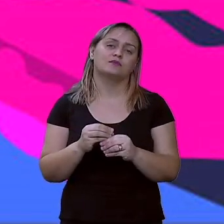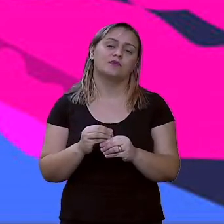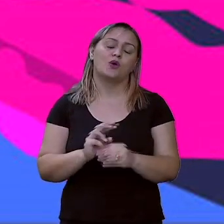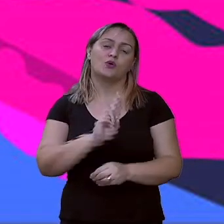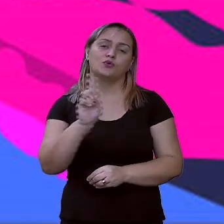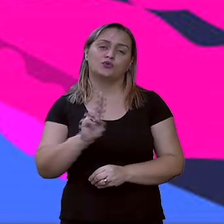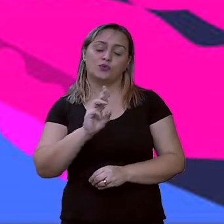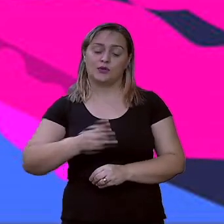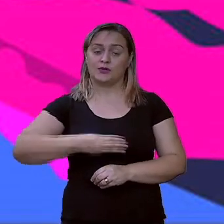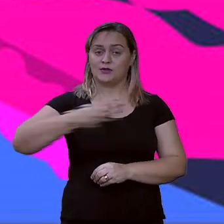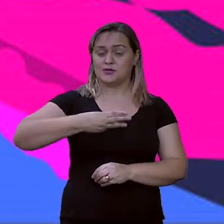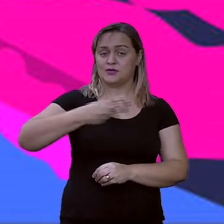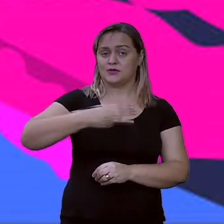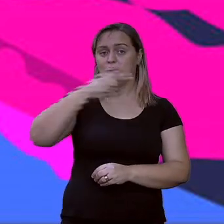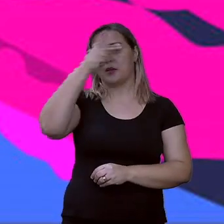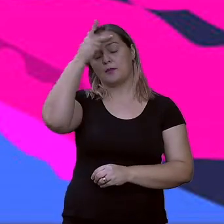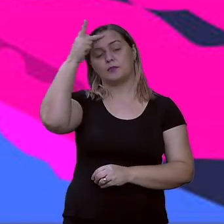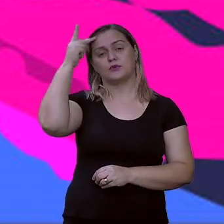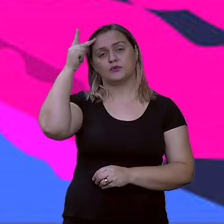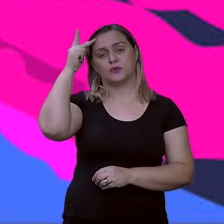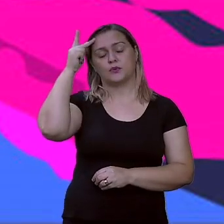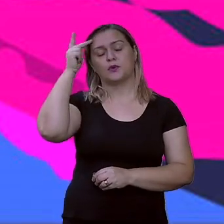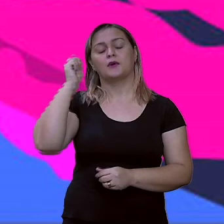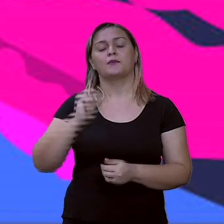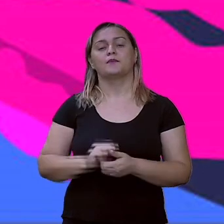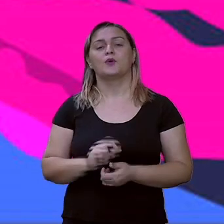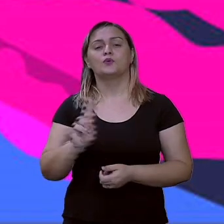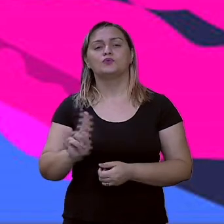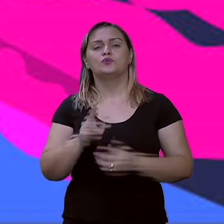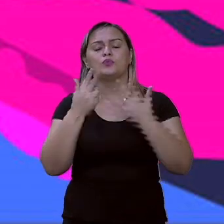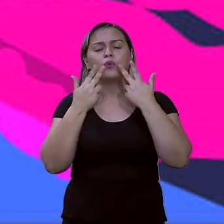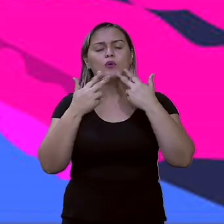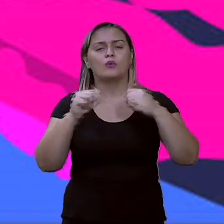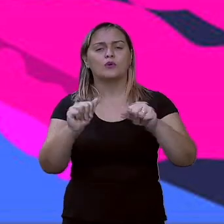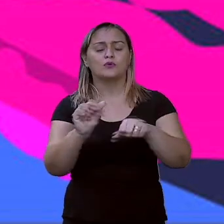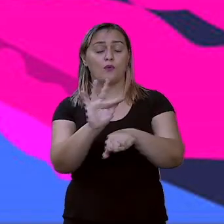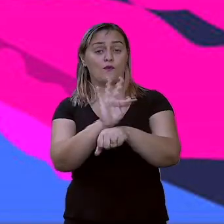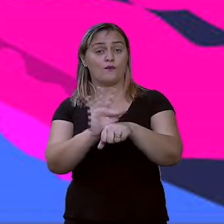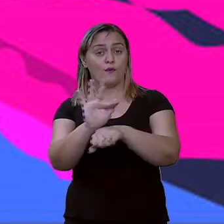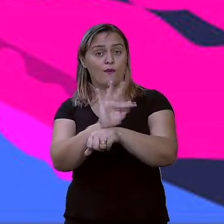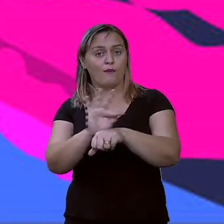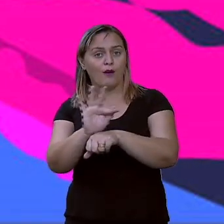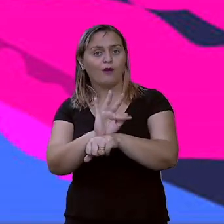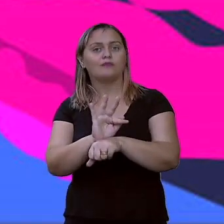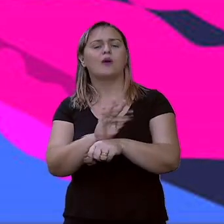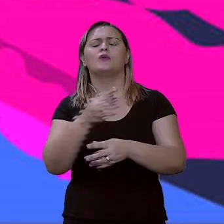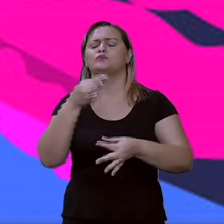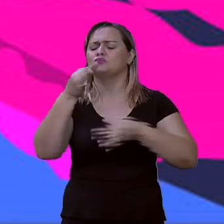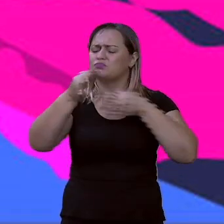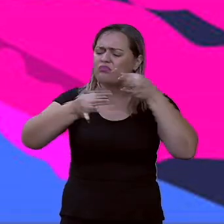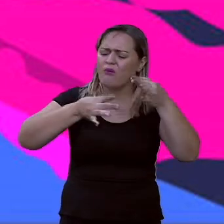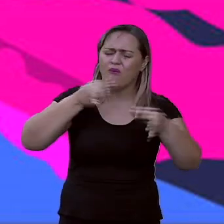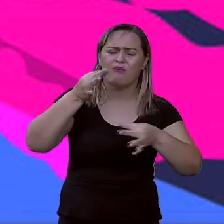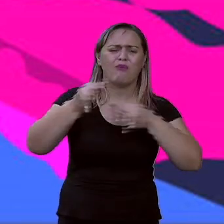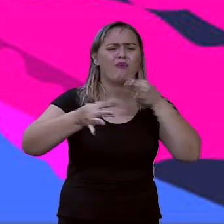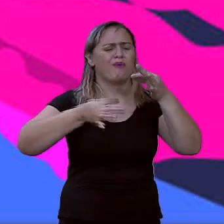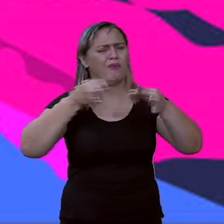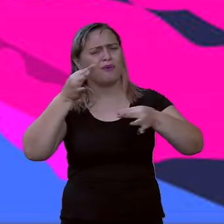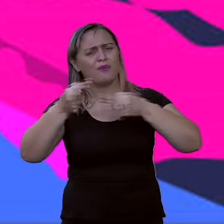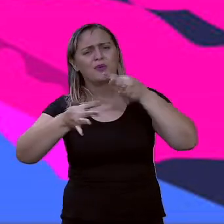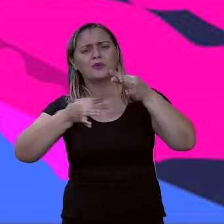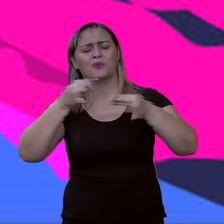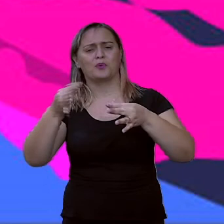usou também uma linguagem formal, argumentou e muito. Abordou um tema super